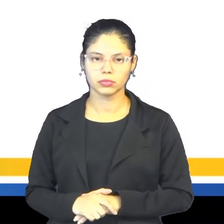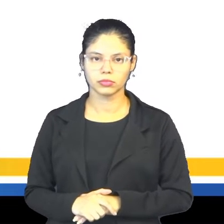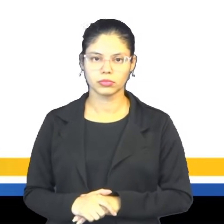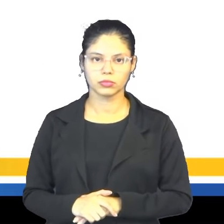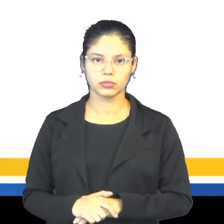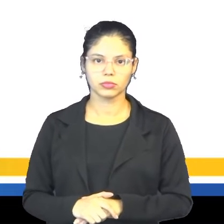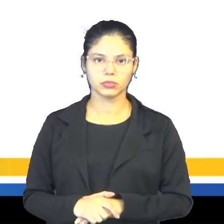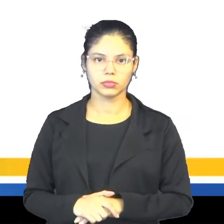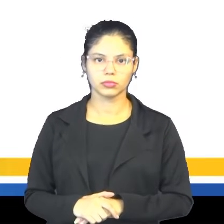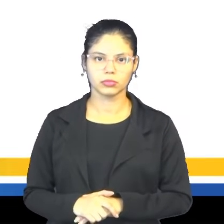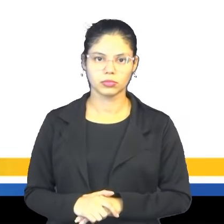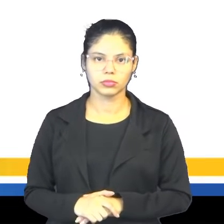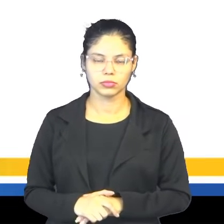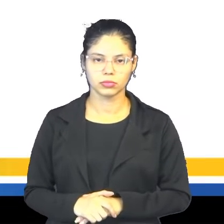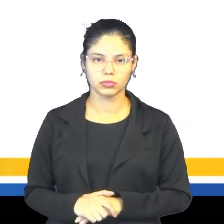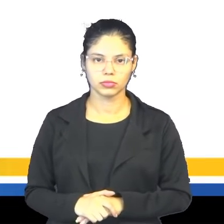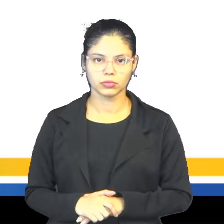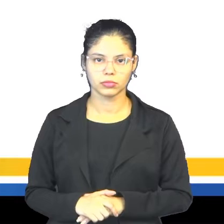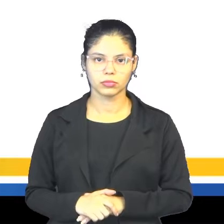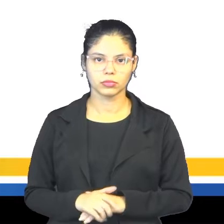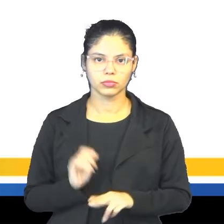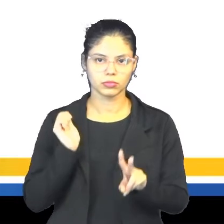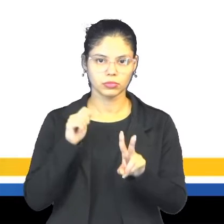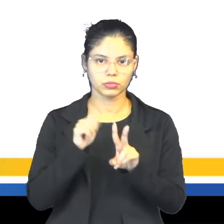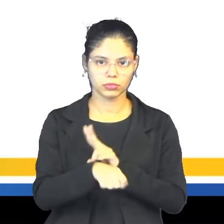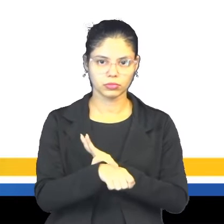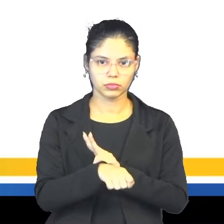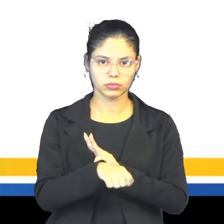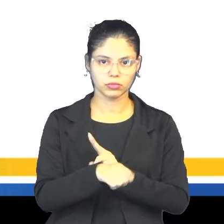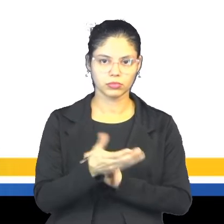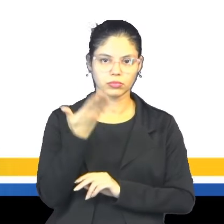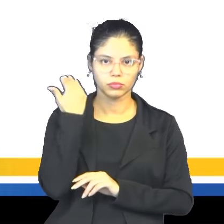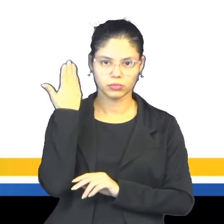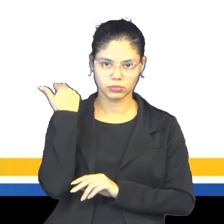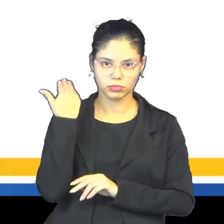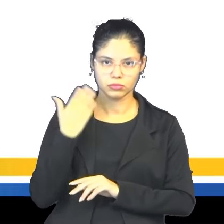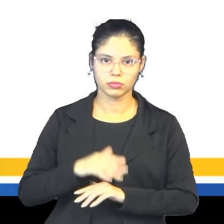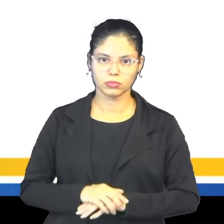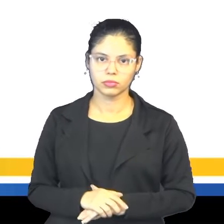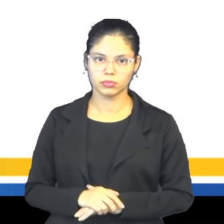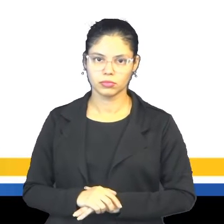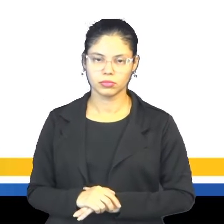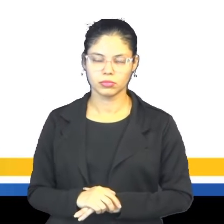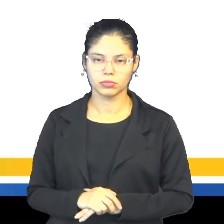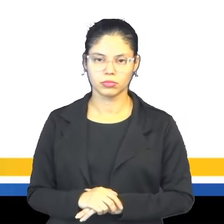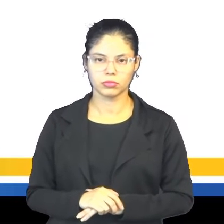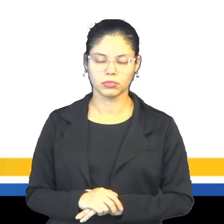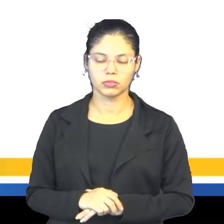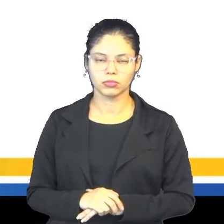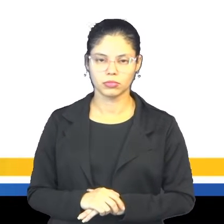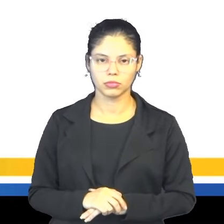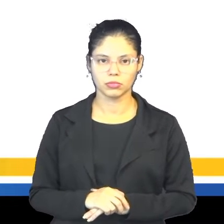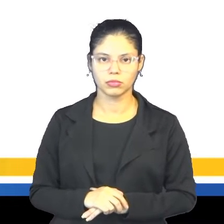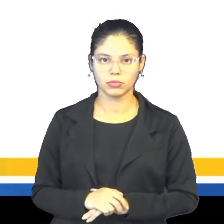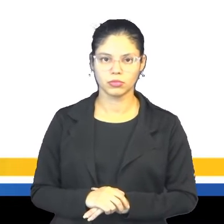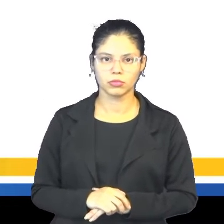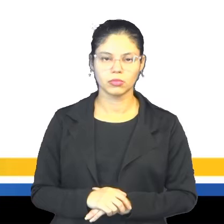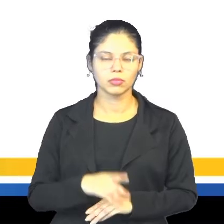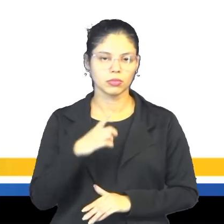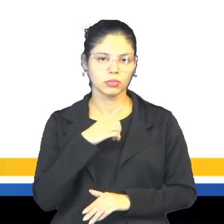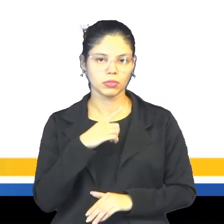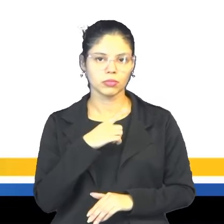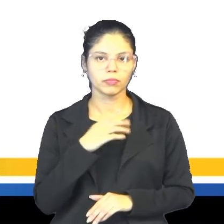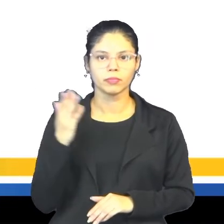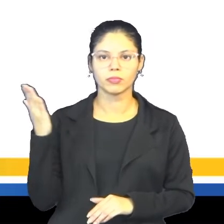também, né, Two months ago, dois meses atrás, ou há dois meses, né, novamente nós